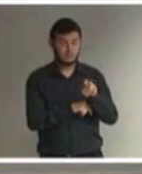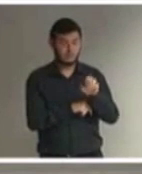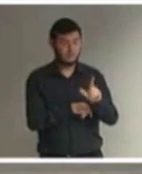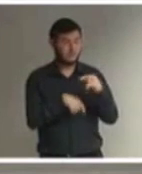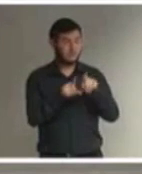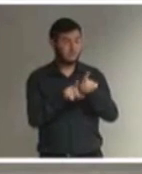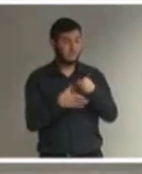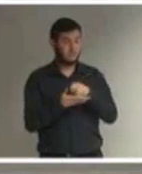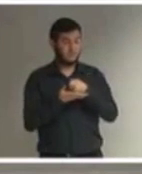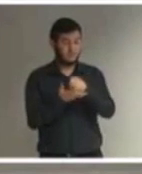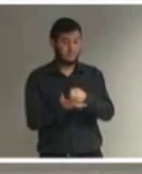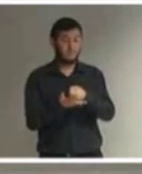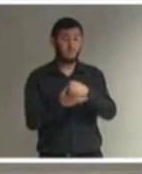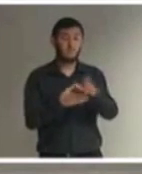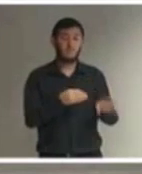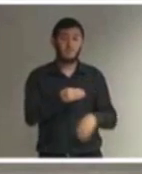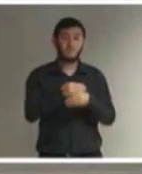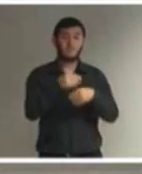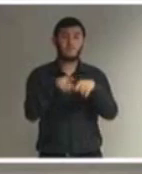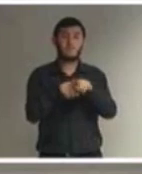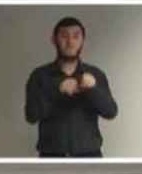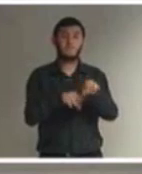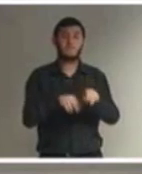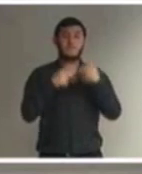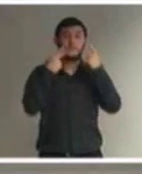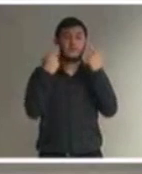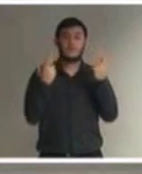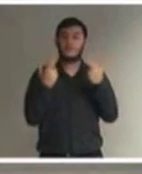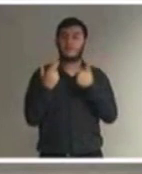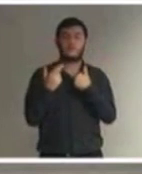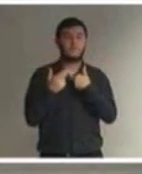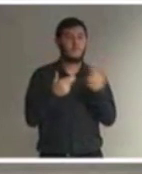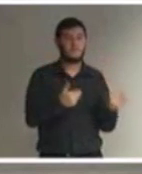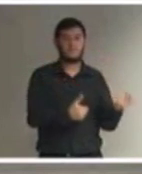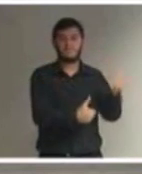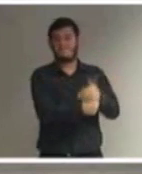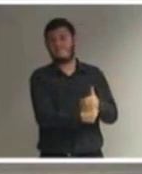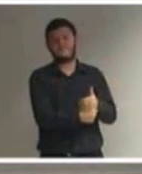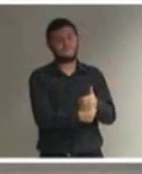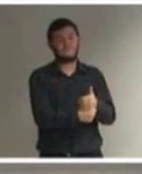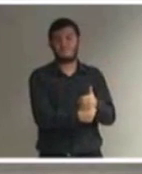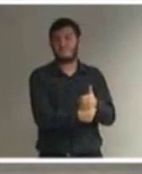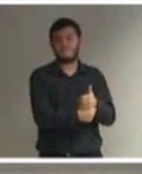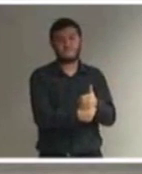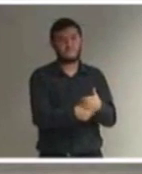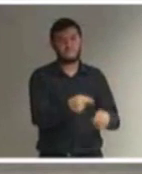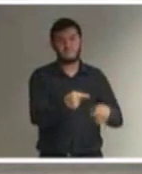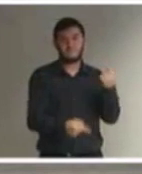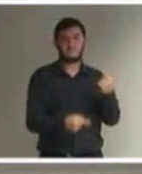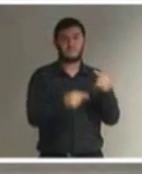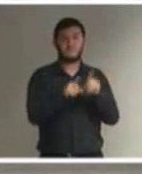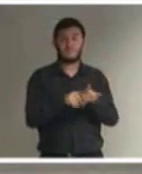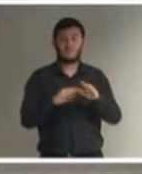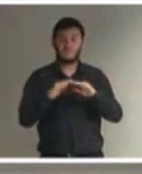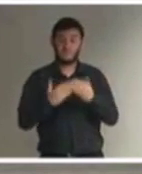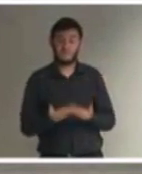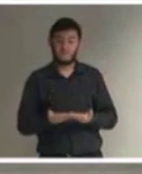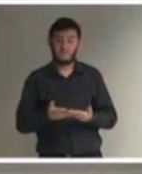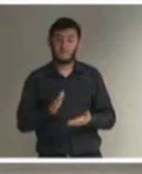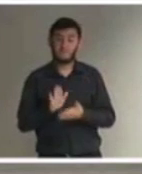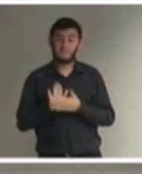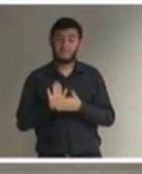o ensino comum e não substituir o ensino comum. E que a escola que promovesse ambientes